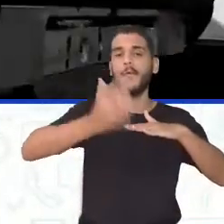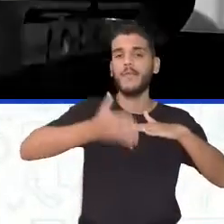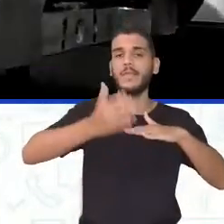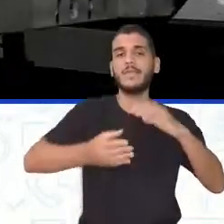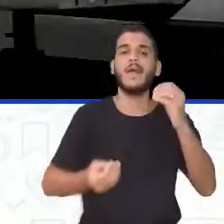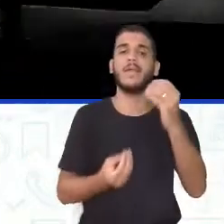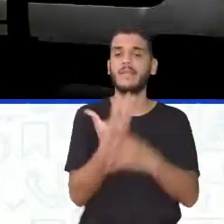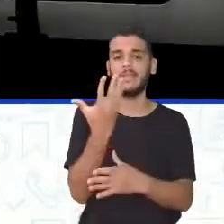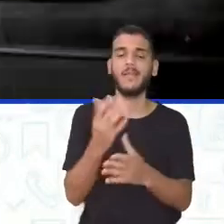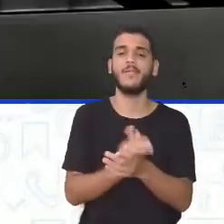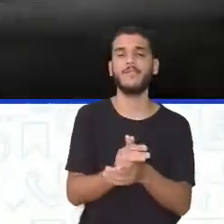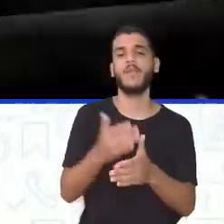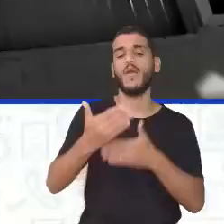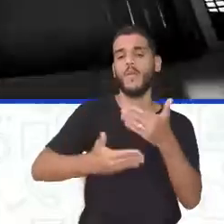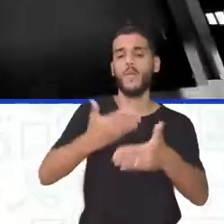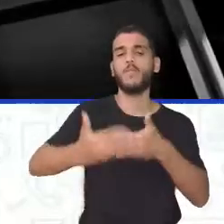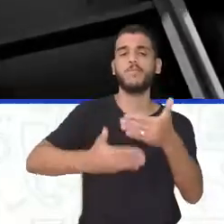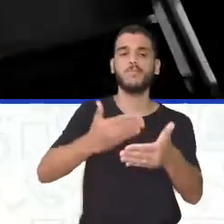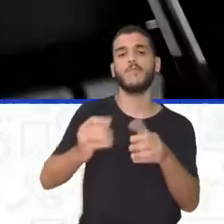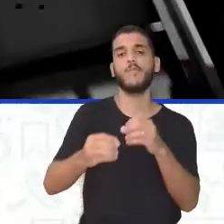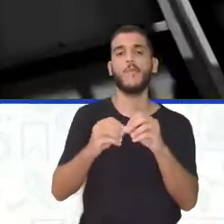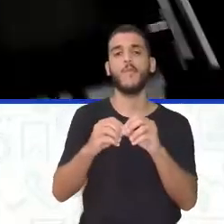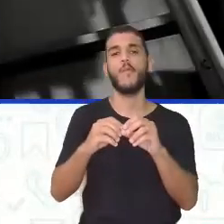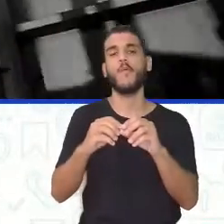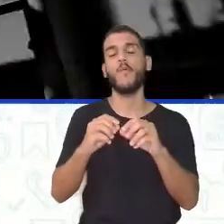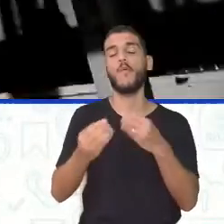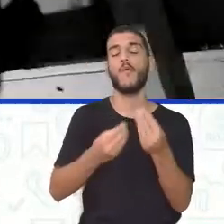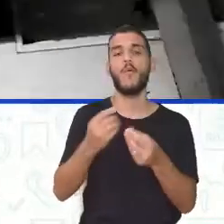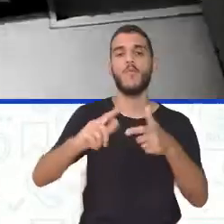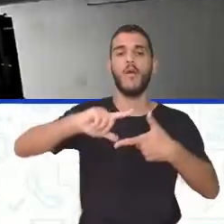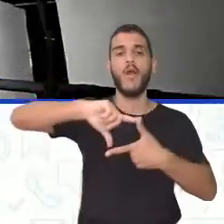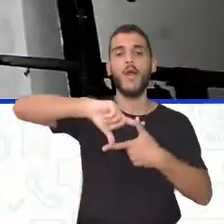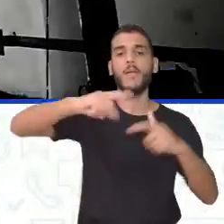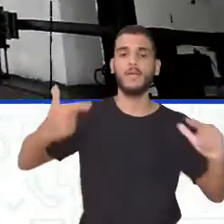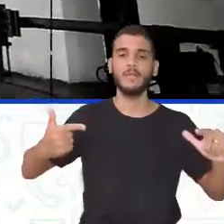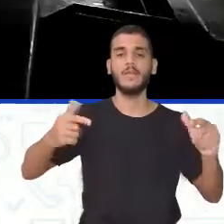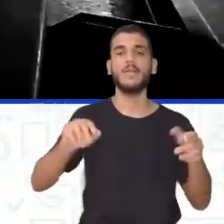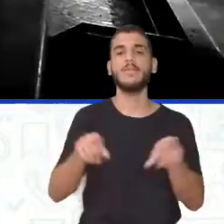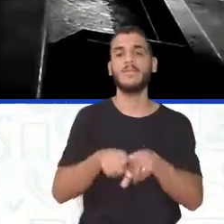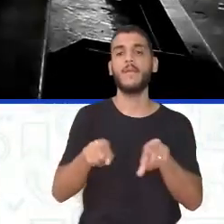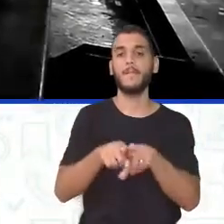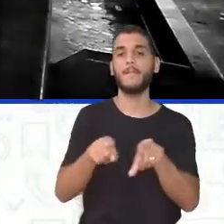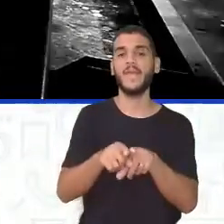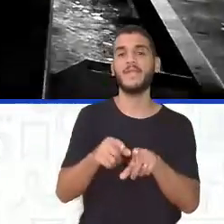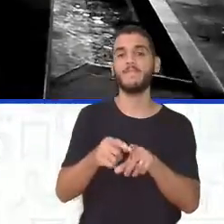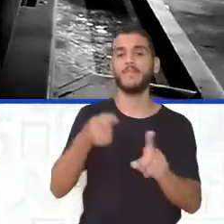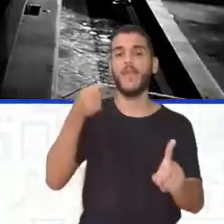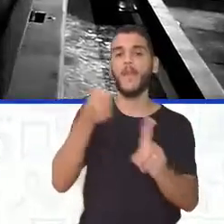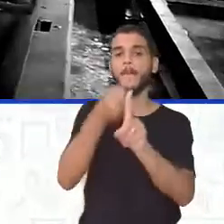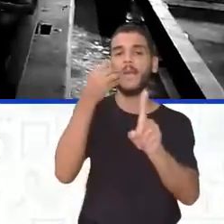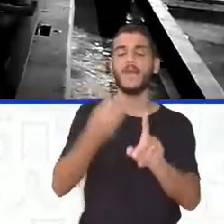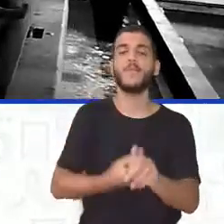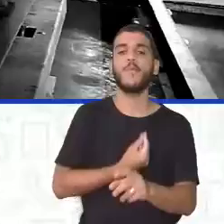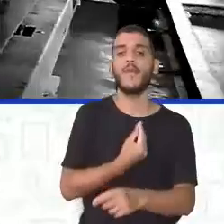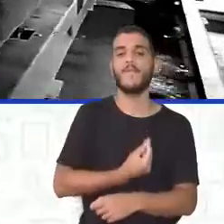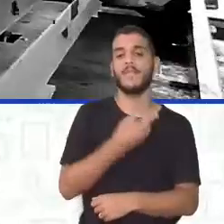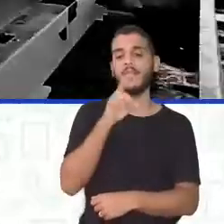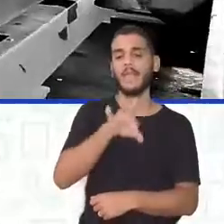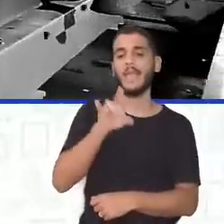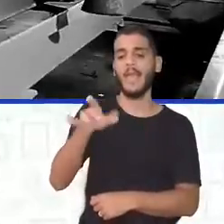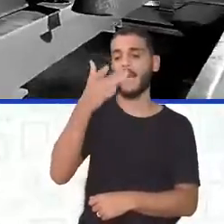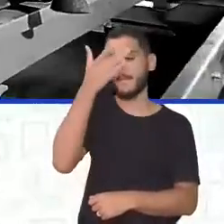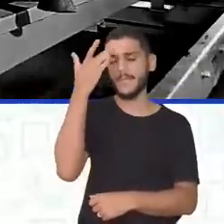processo de produção dos produtos, né? Trouxe também impactos na vida daqueles seres humanos que